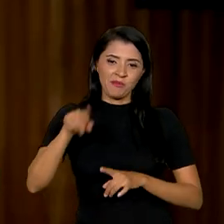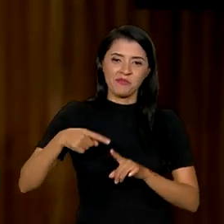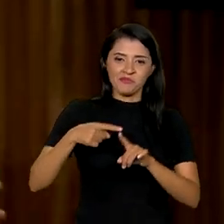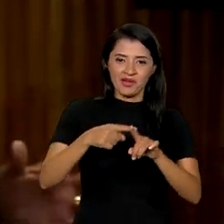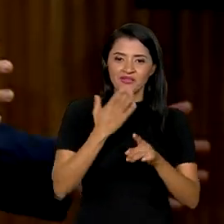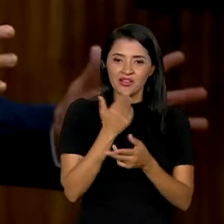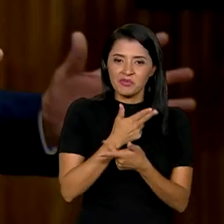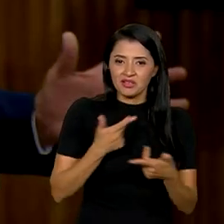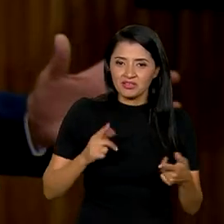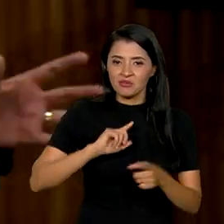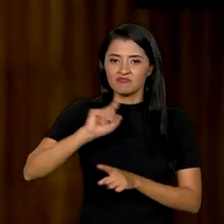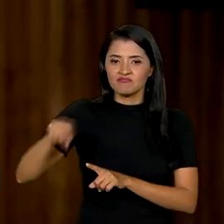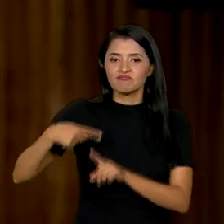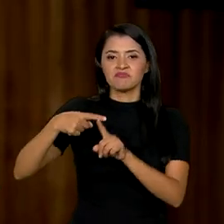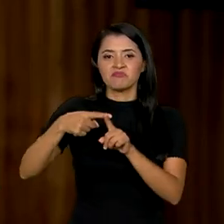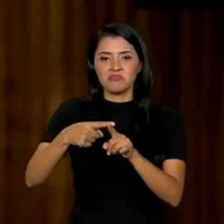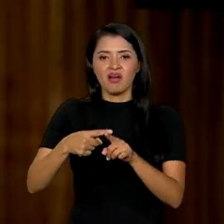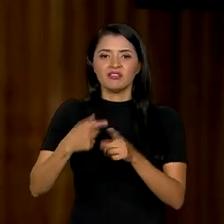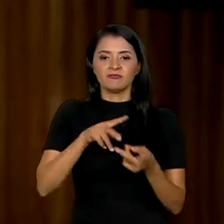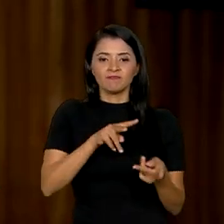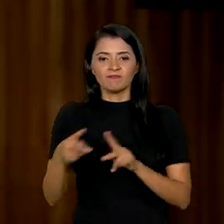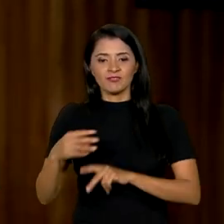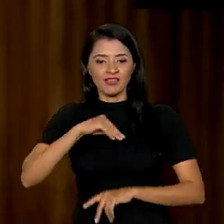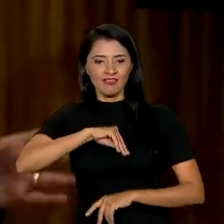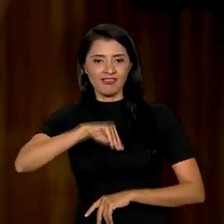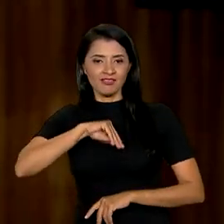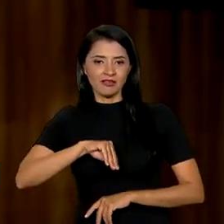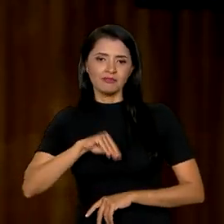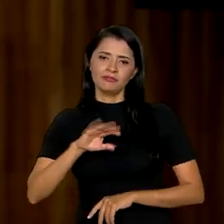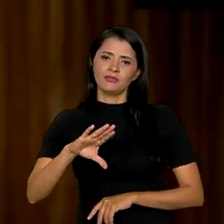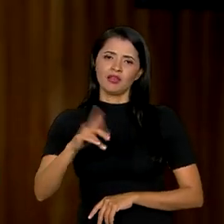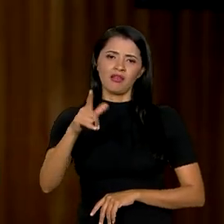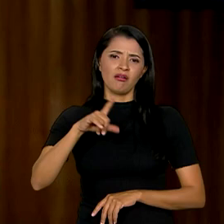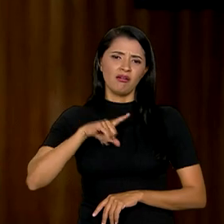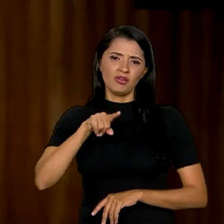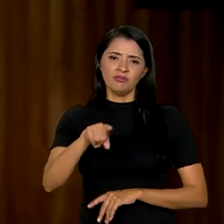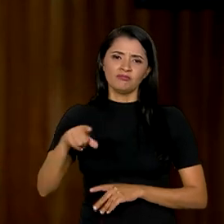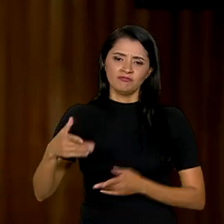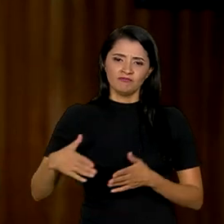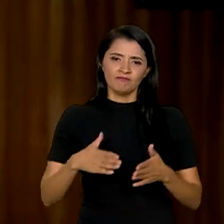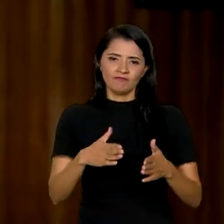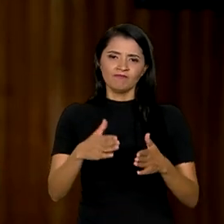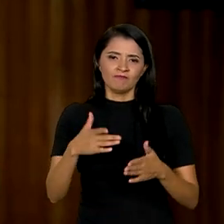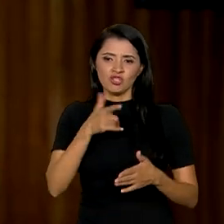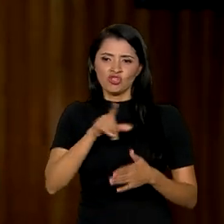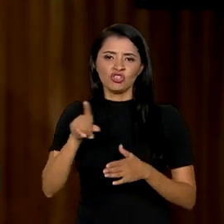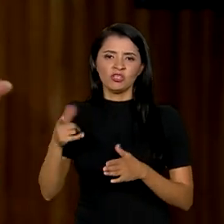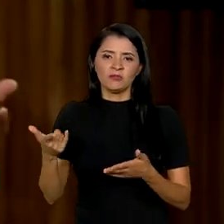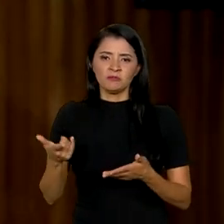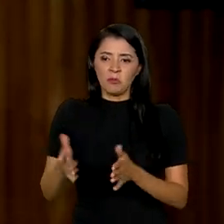alimentação, somada com transferência de renda e, é claro, o caminho de tirar da pobreza.